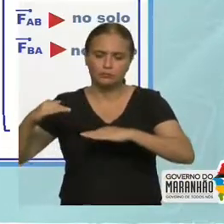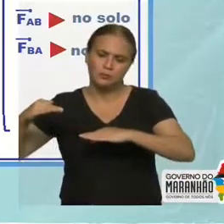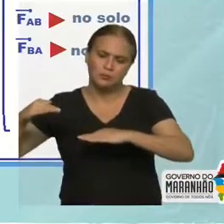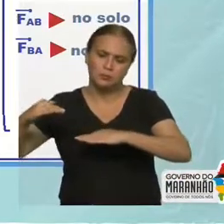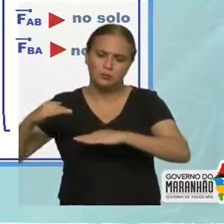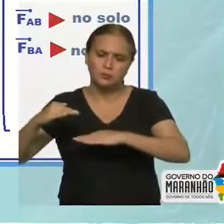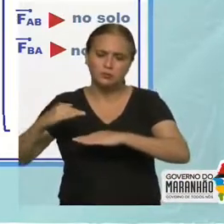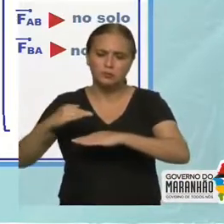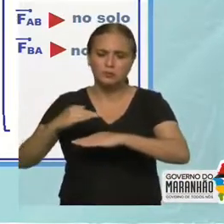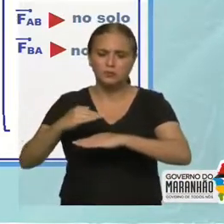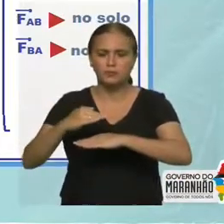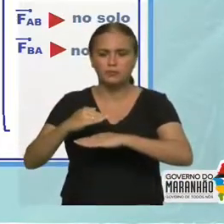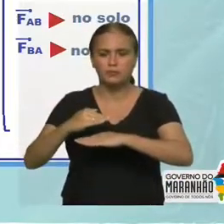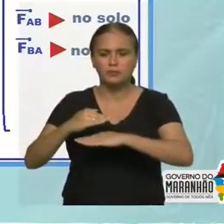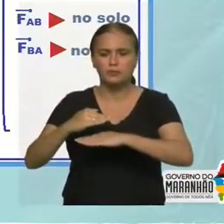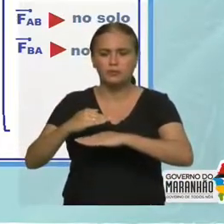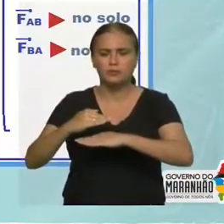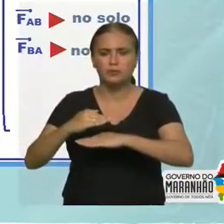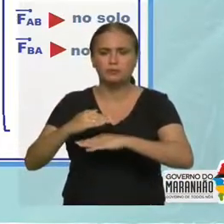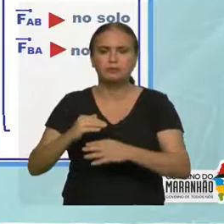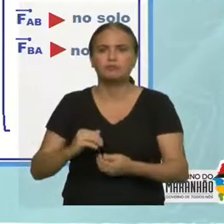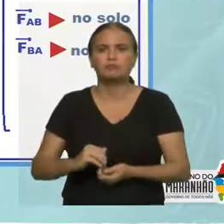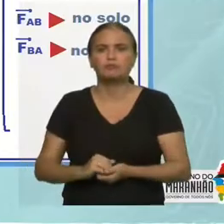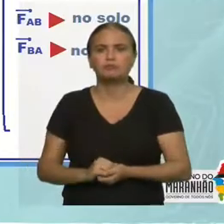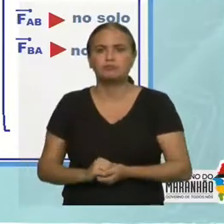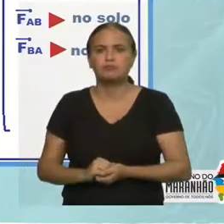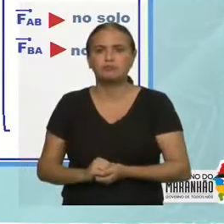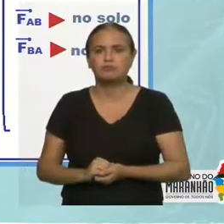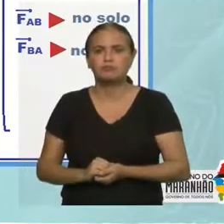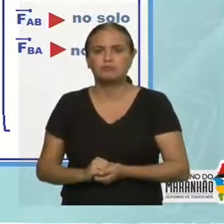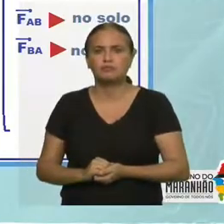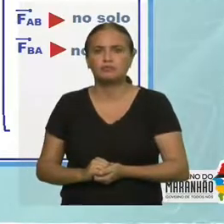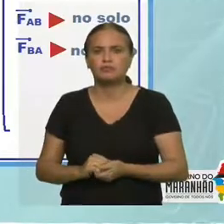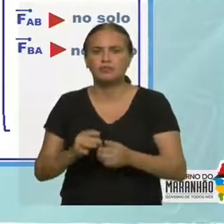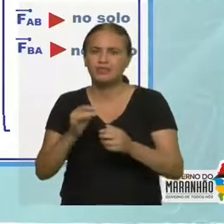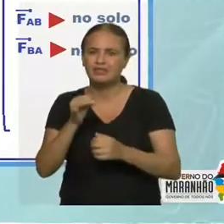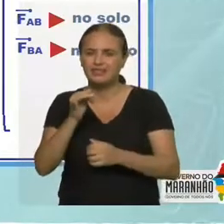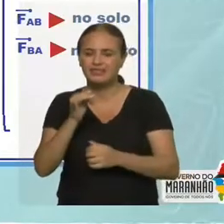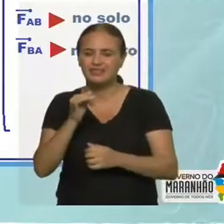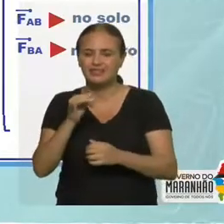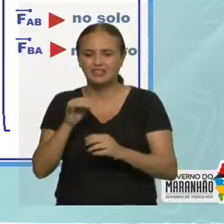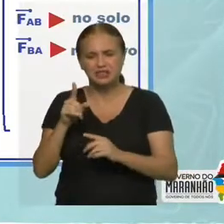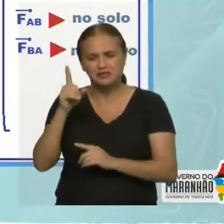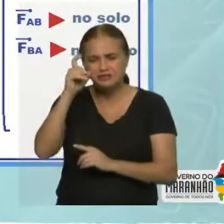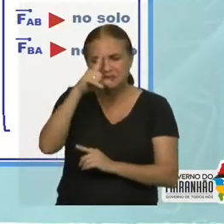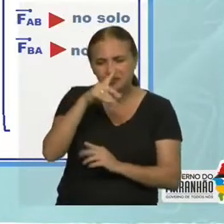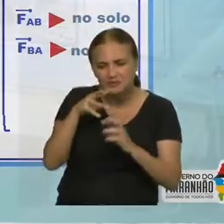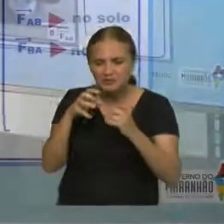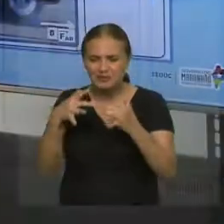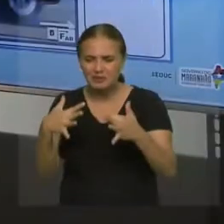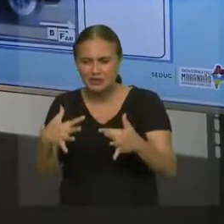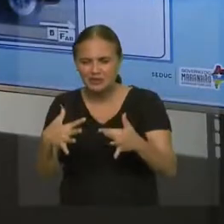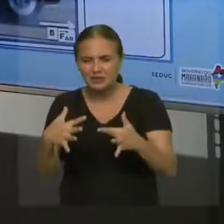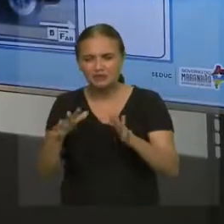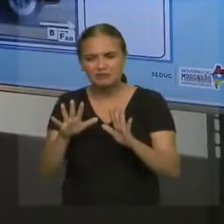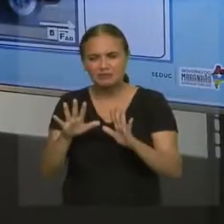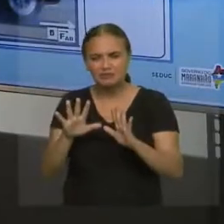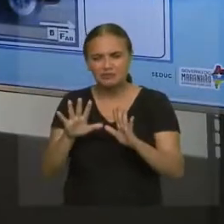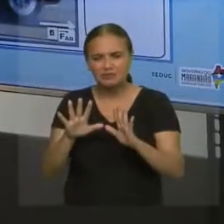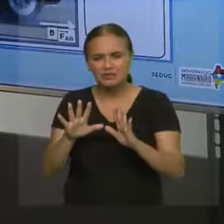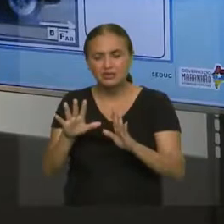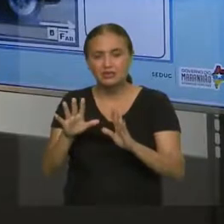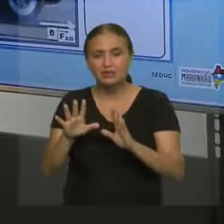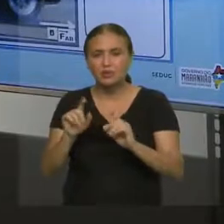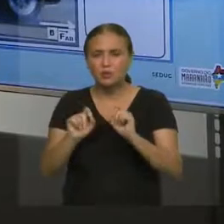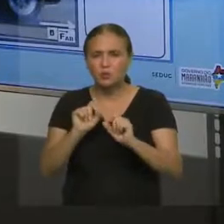uma decomposição, algo um pouquinho mais, um pouquinho mais complicadinho da gente explicar, da gente trabalhar nesse momento. Então, só quero que você